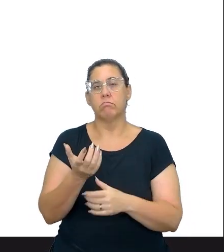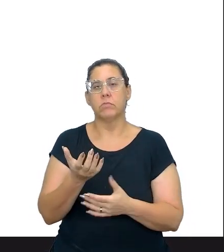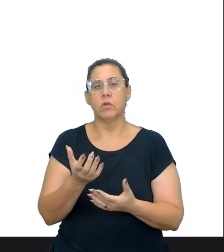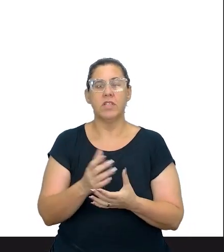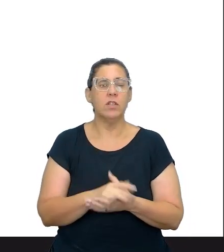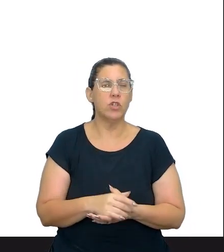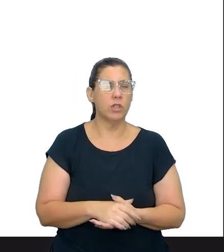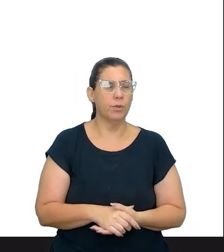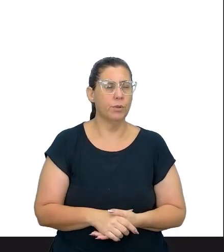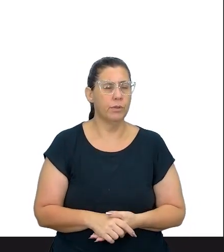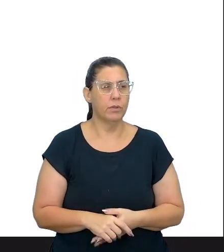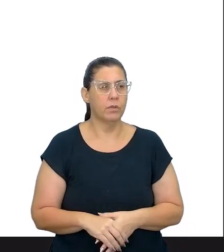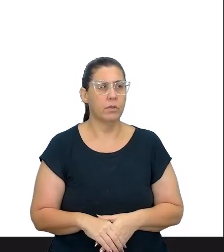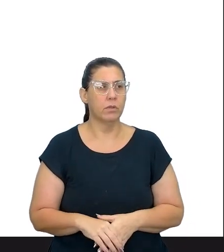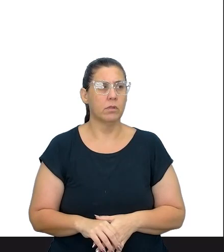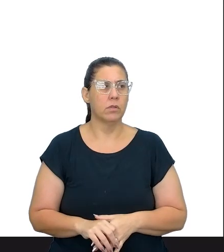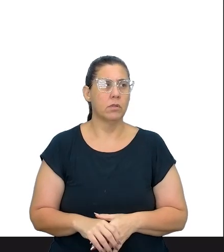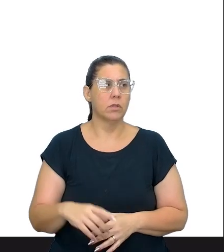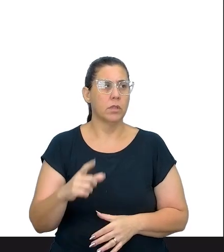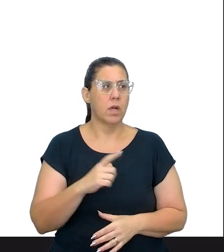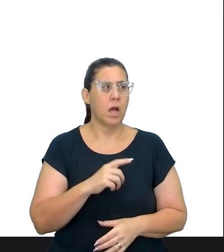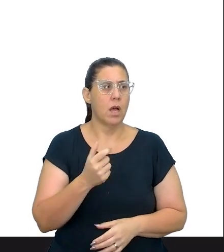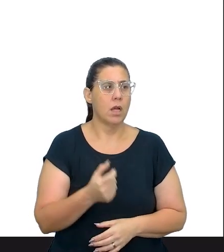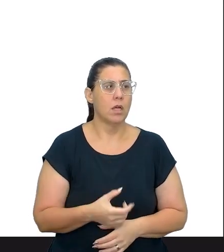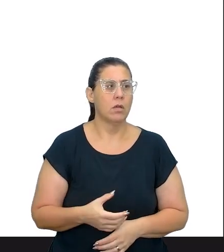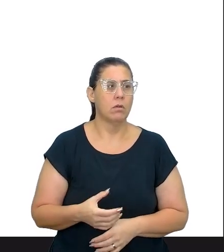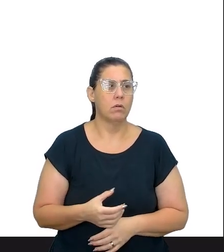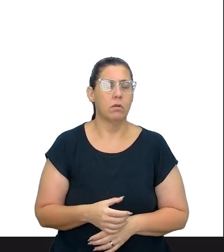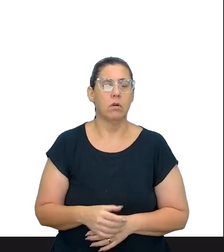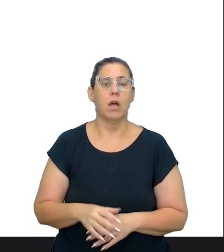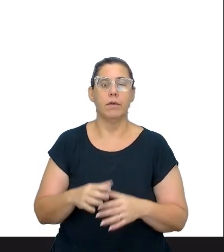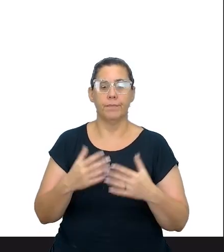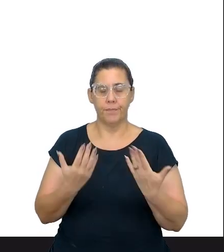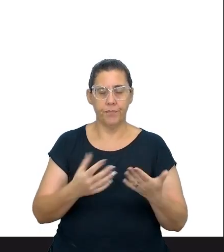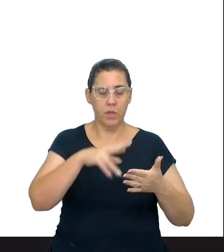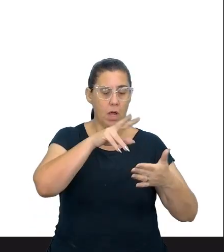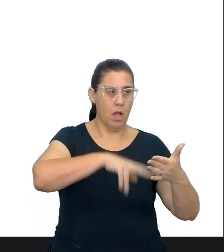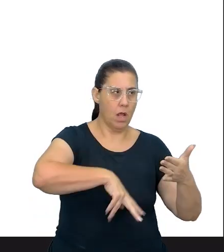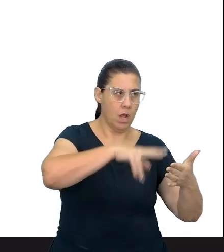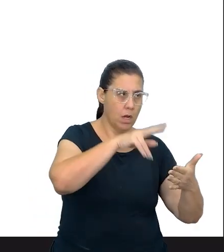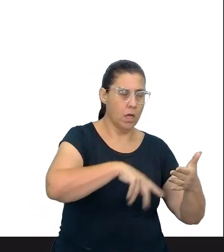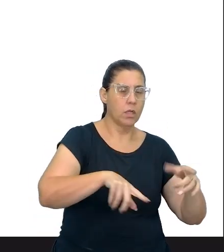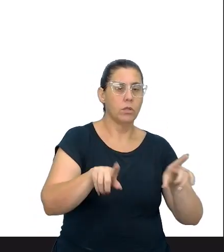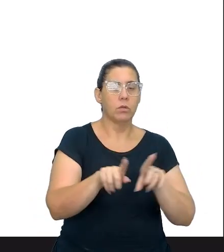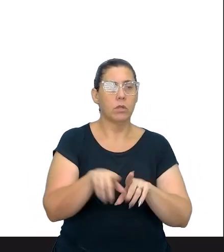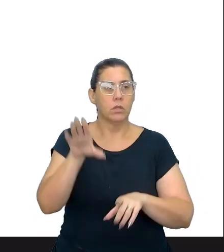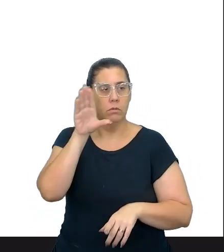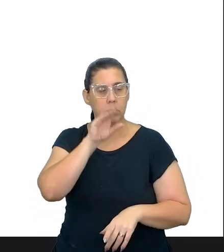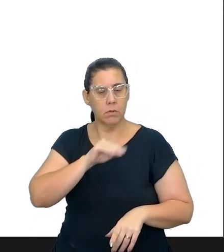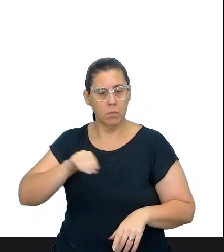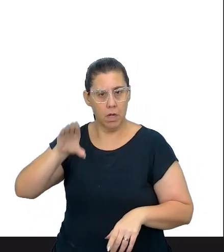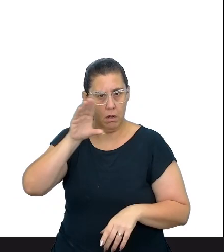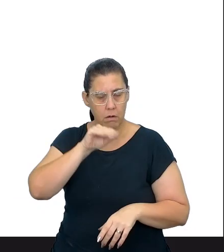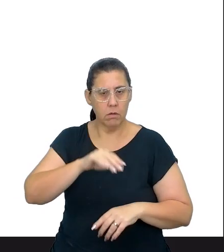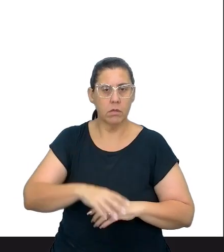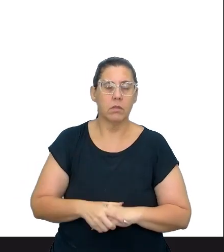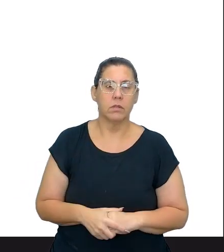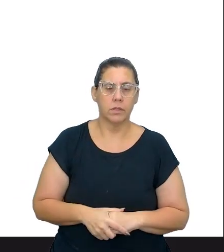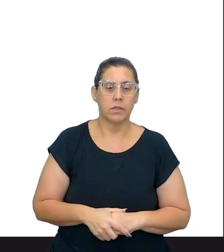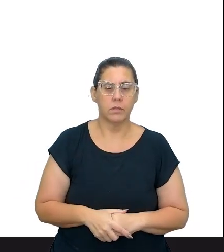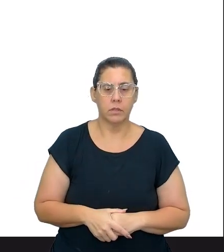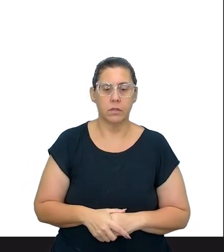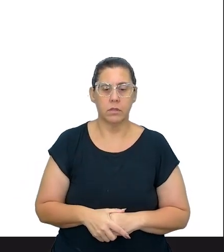podem ver, na aula 1, 2 e 3, trabalhou o quê? A leitura e a oralidade, que está lá no...